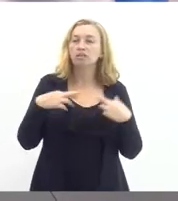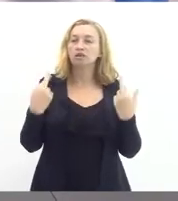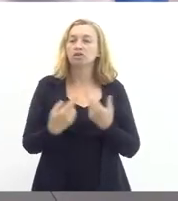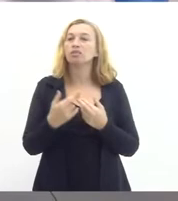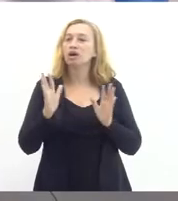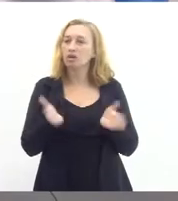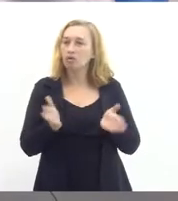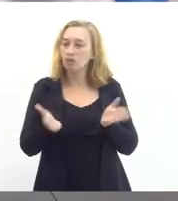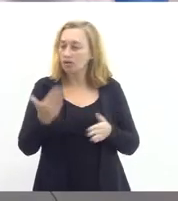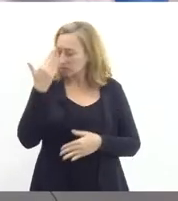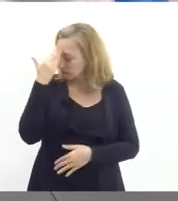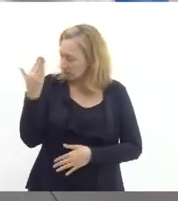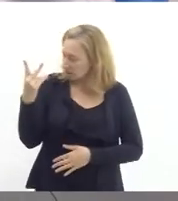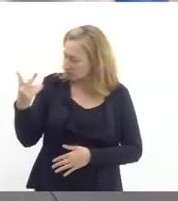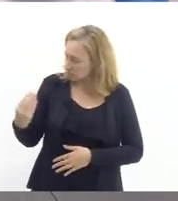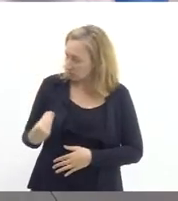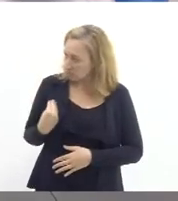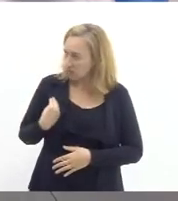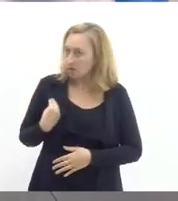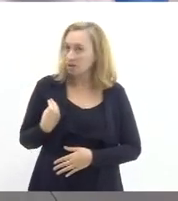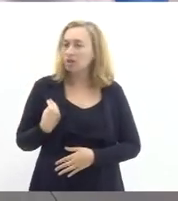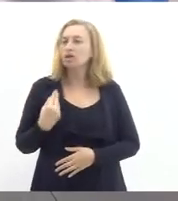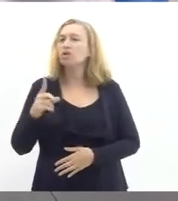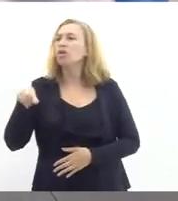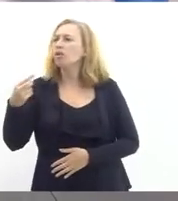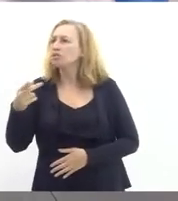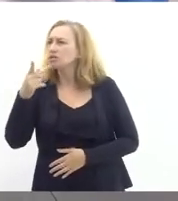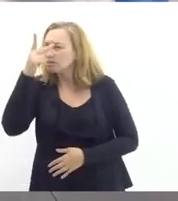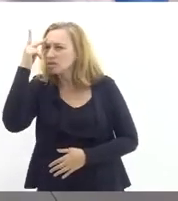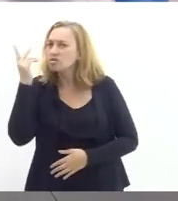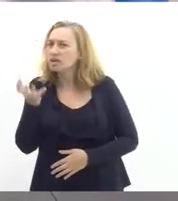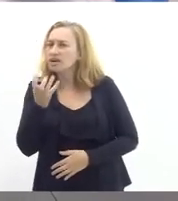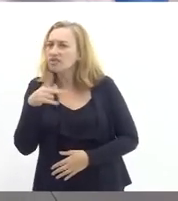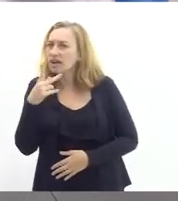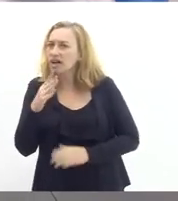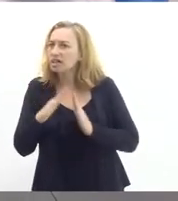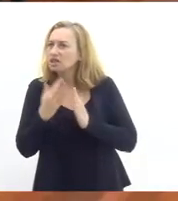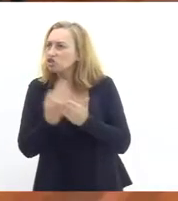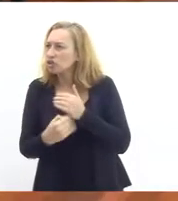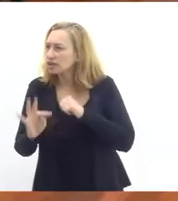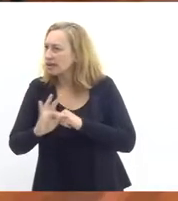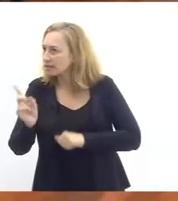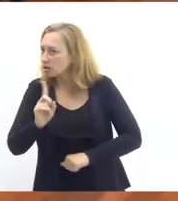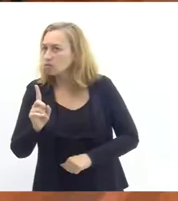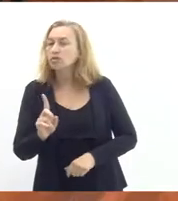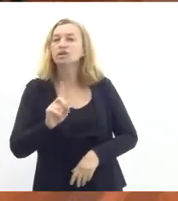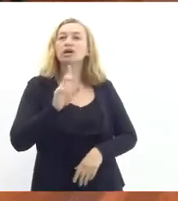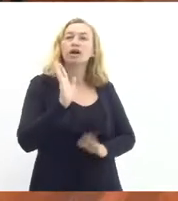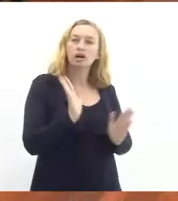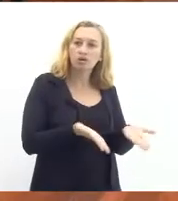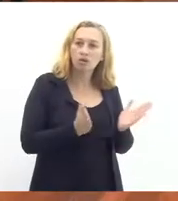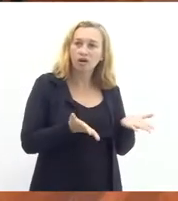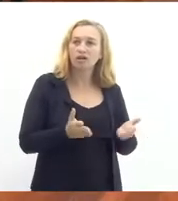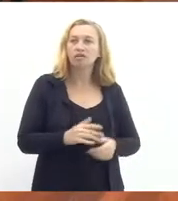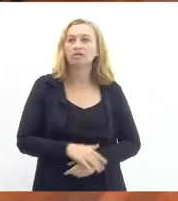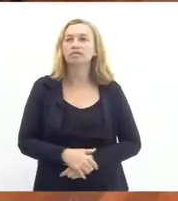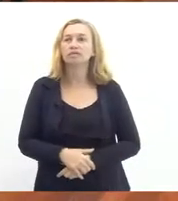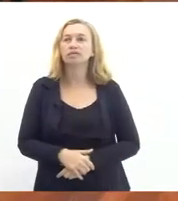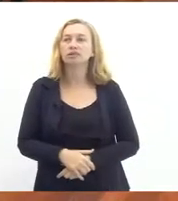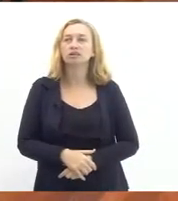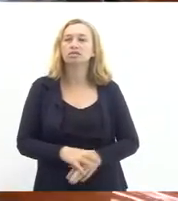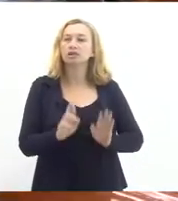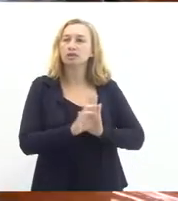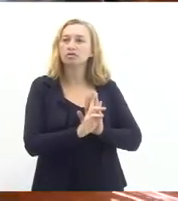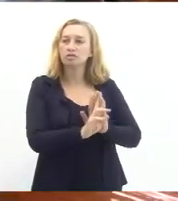eu agradeço a presença alguém da faetec quer complementar essa primeira intervenção não né e passo a palavra então para os